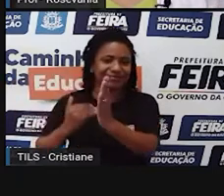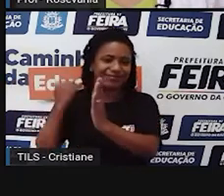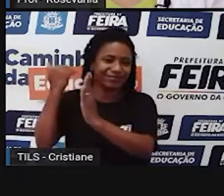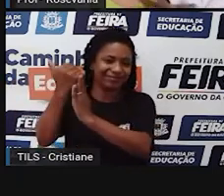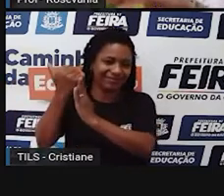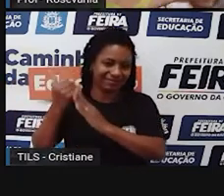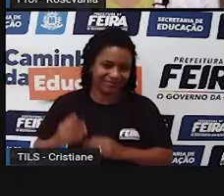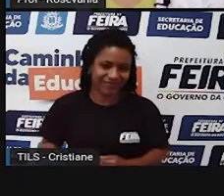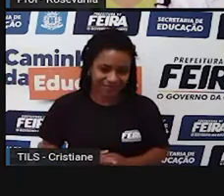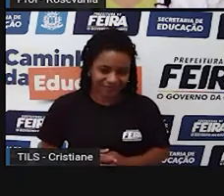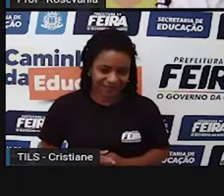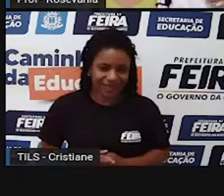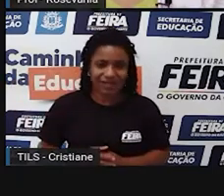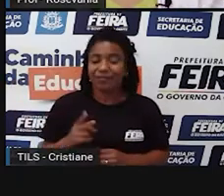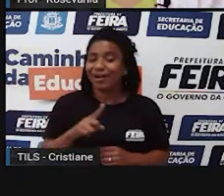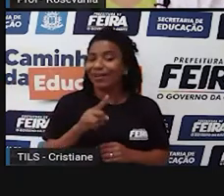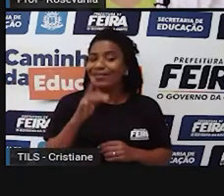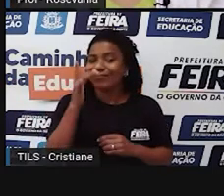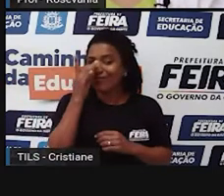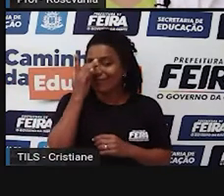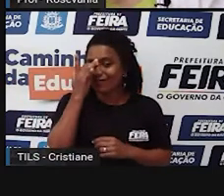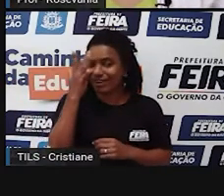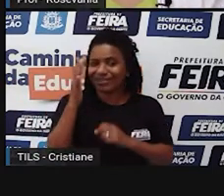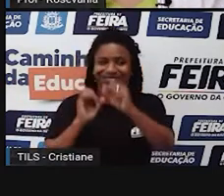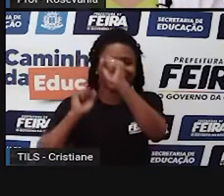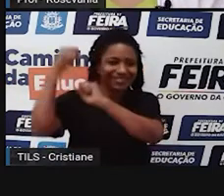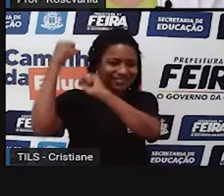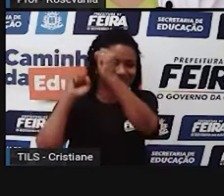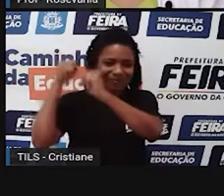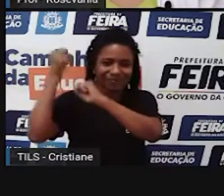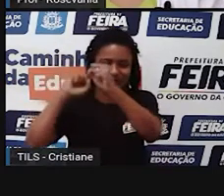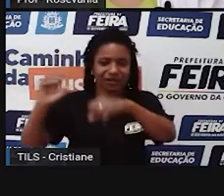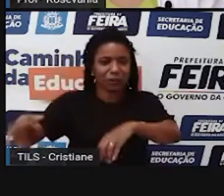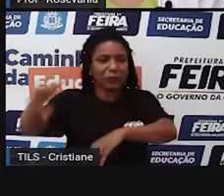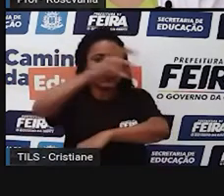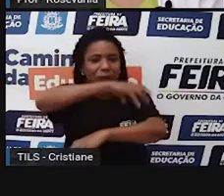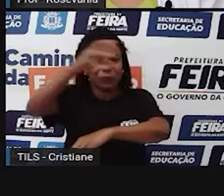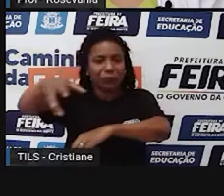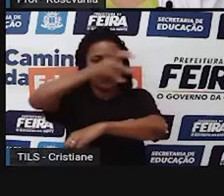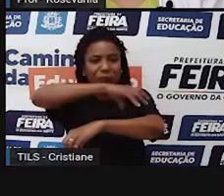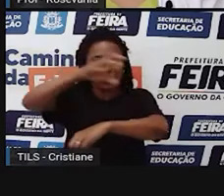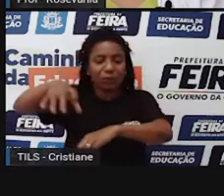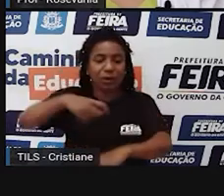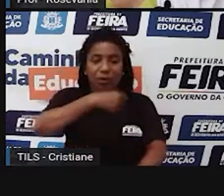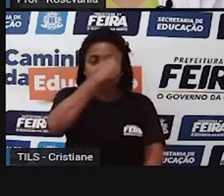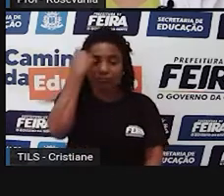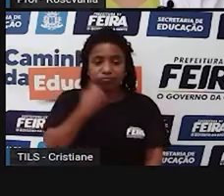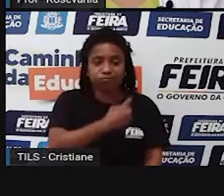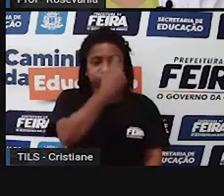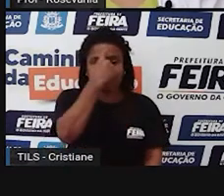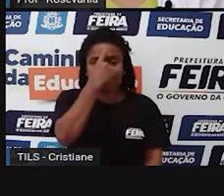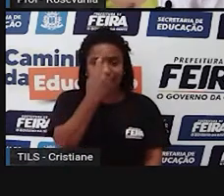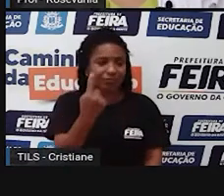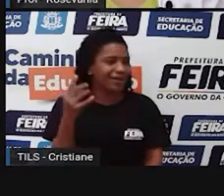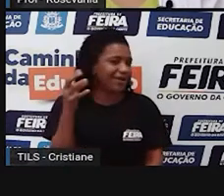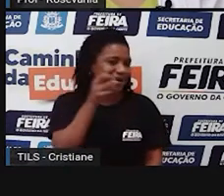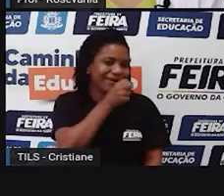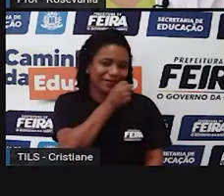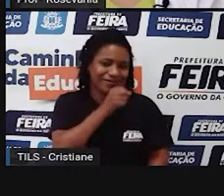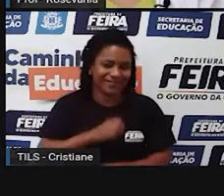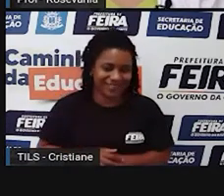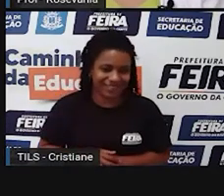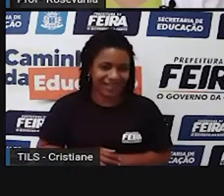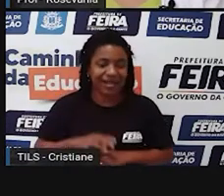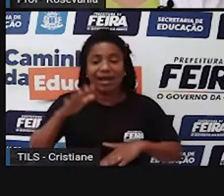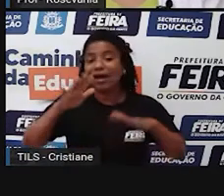com menos de uma hora, dá para você, né? Colher toda essa área aí, né? Feita, às vezes, até com o trabalho de um trator, nem precisava,